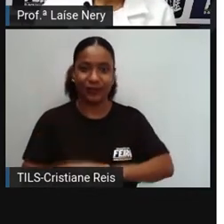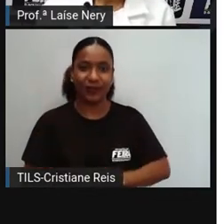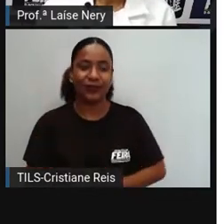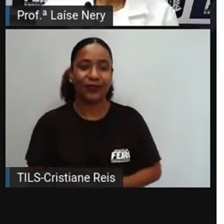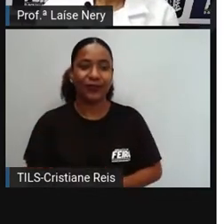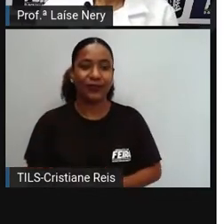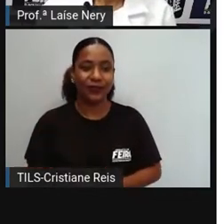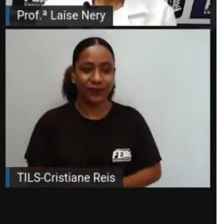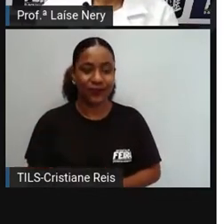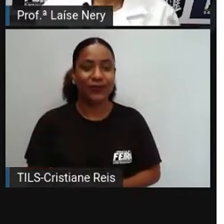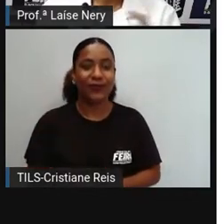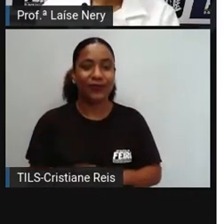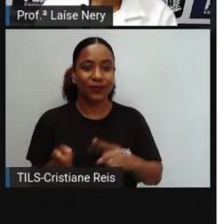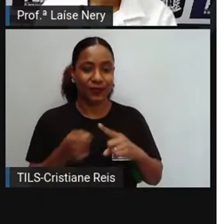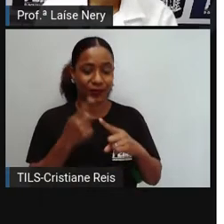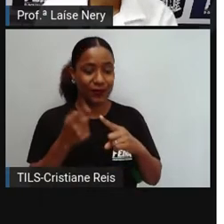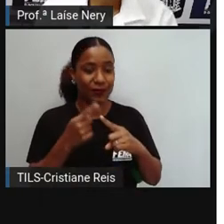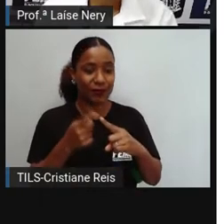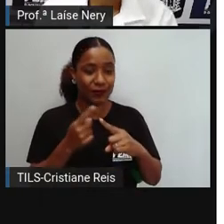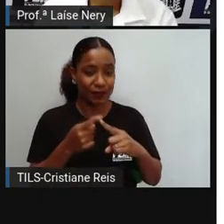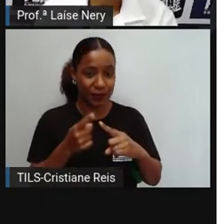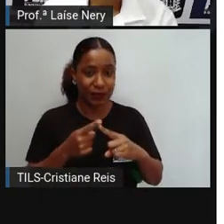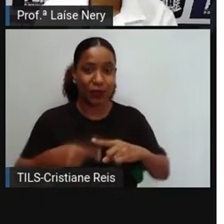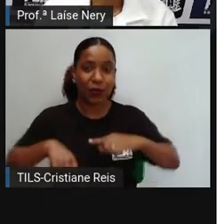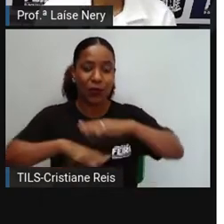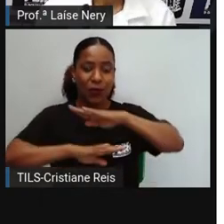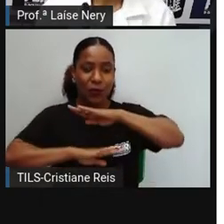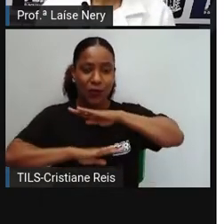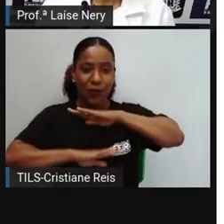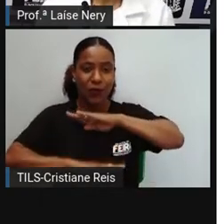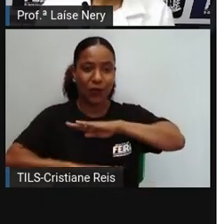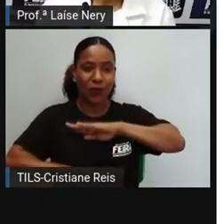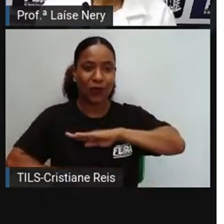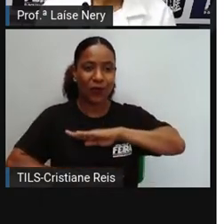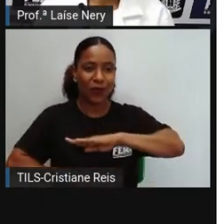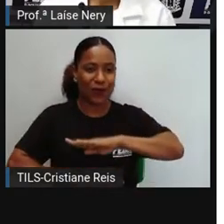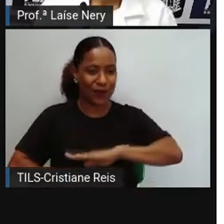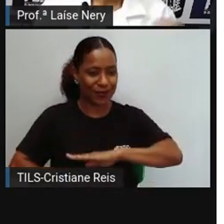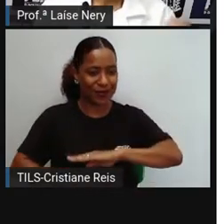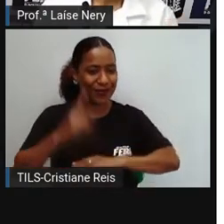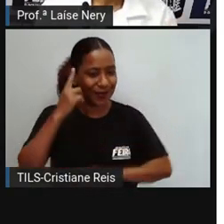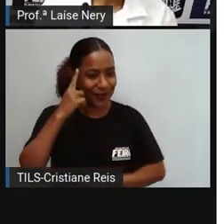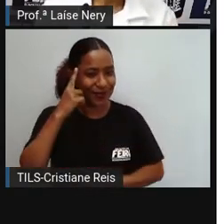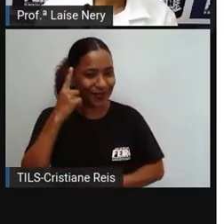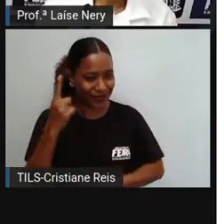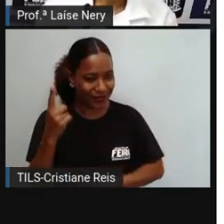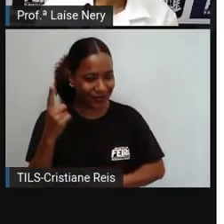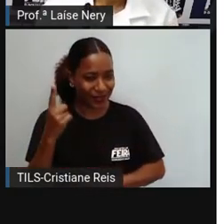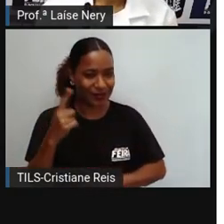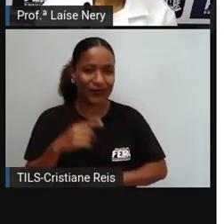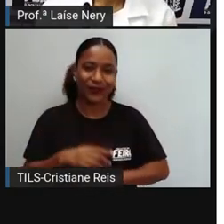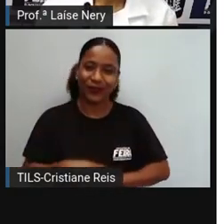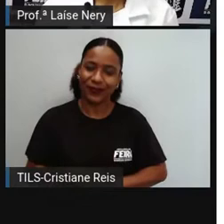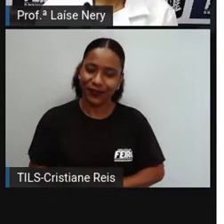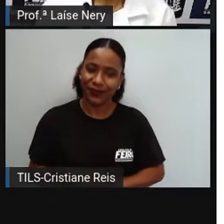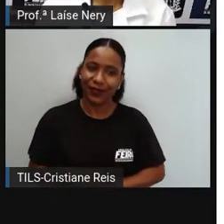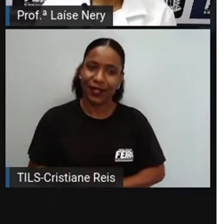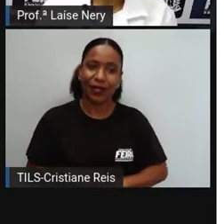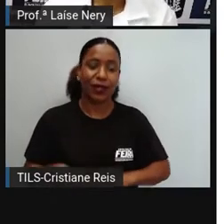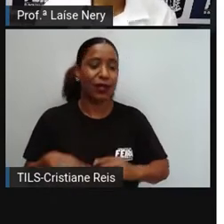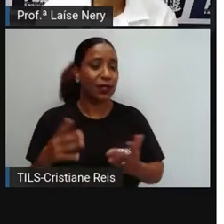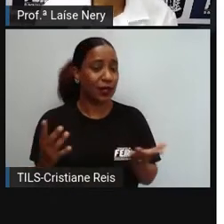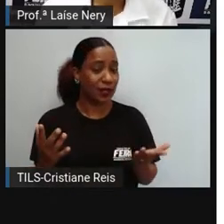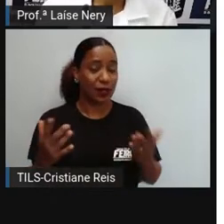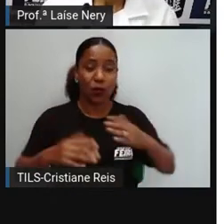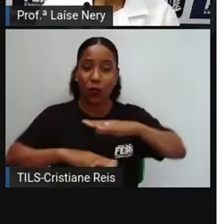Primeiro, nós estudamos as partes do corpo. Nós aprendemos que o corpo humano tem um padrão para todas